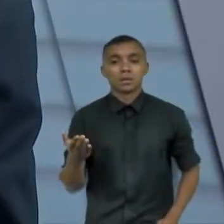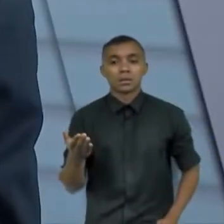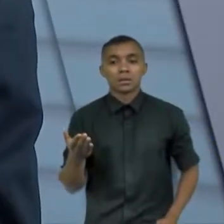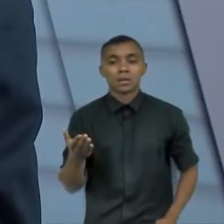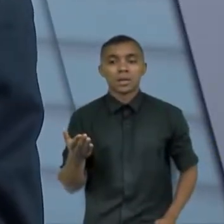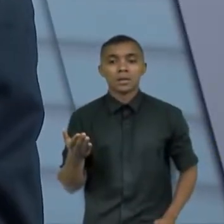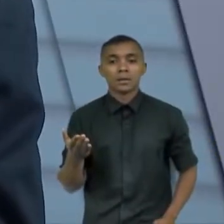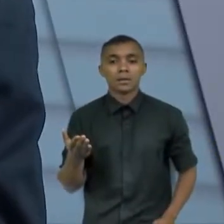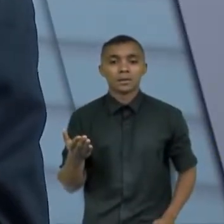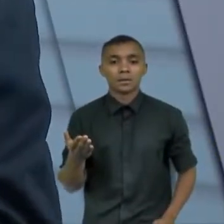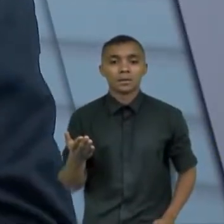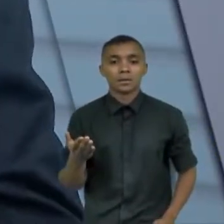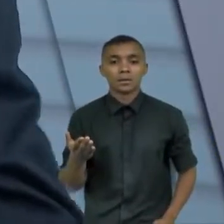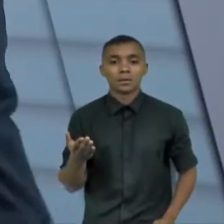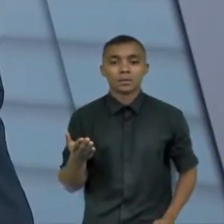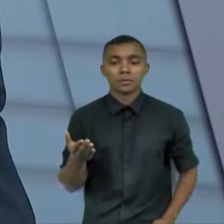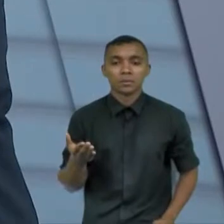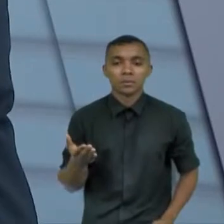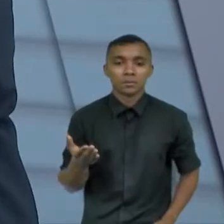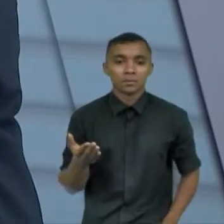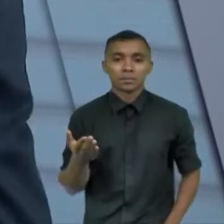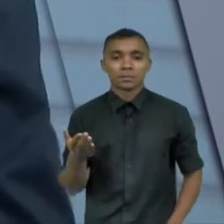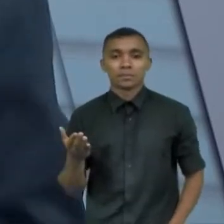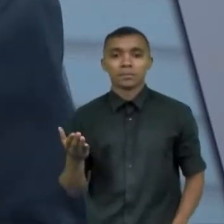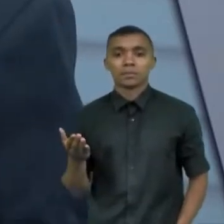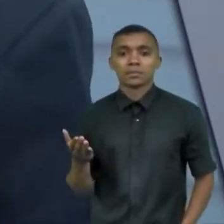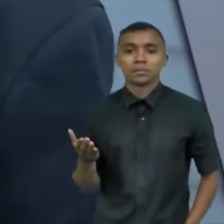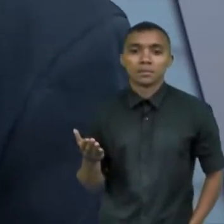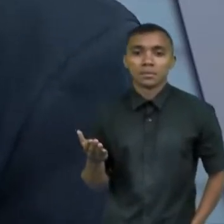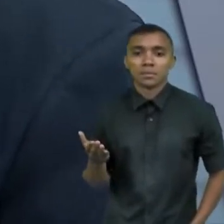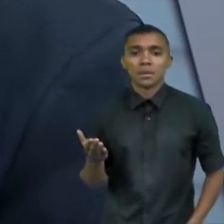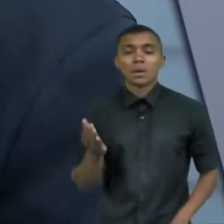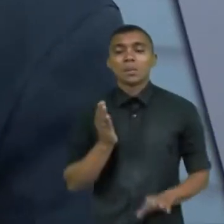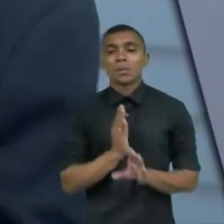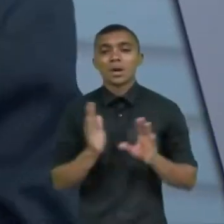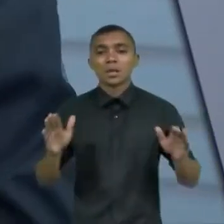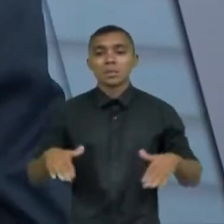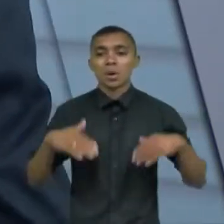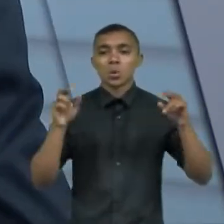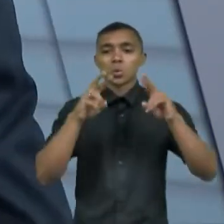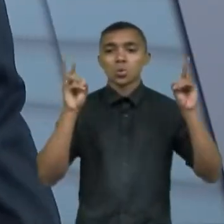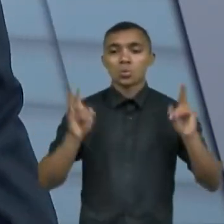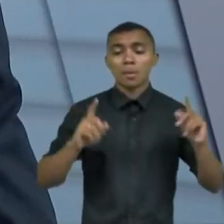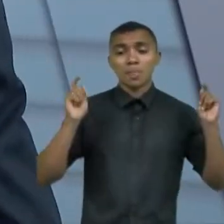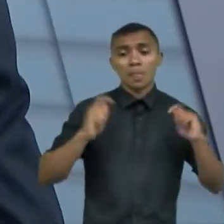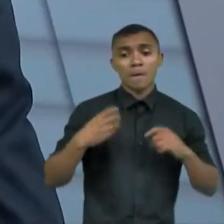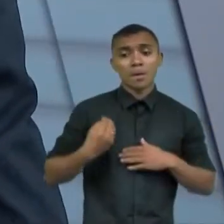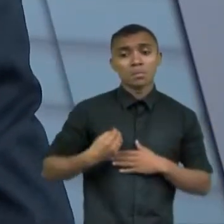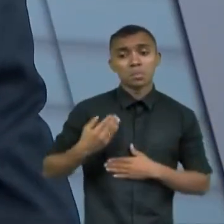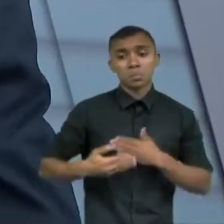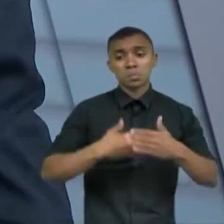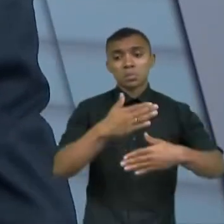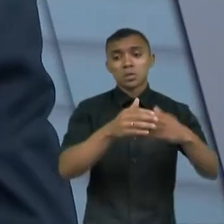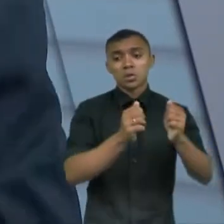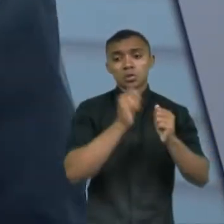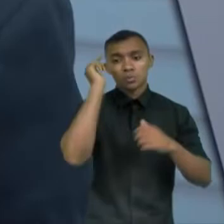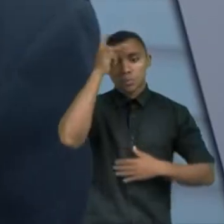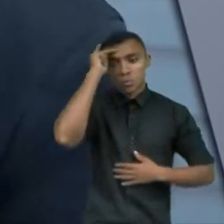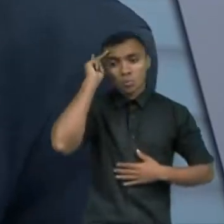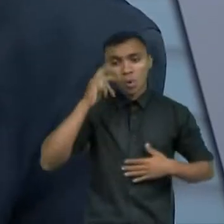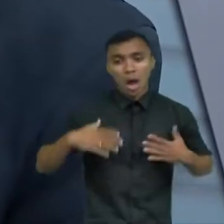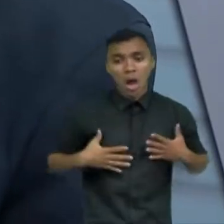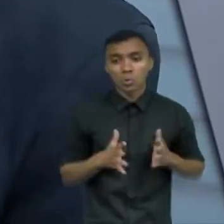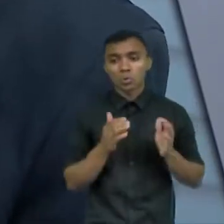caminho para que a sociedade abrace melhor essa condição de conviver com pessoas autistas com a maior dignidade